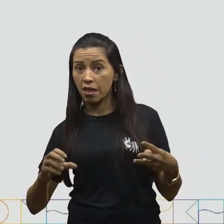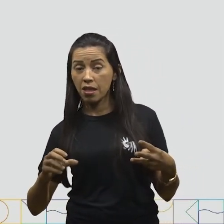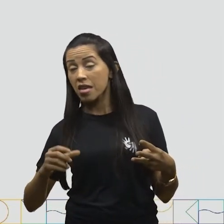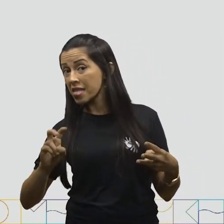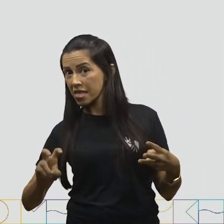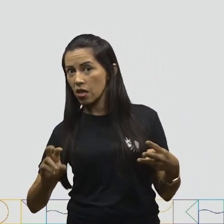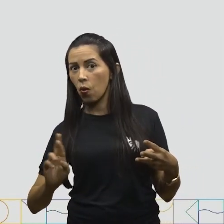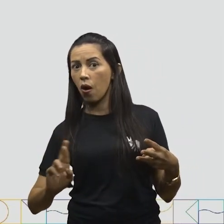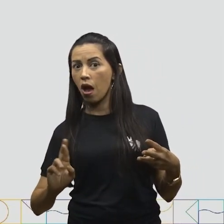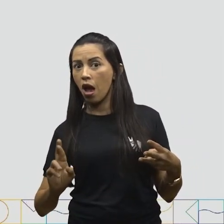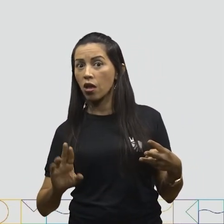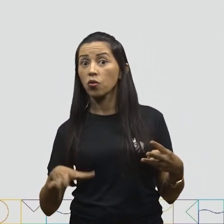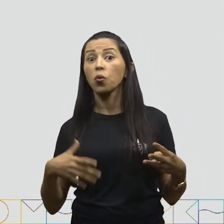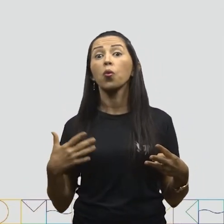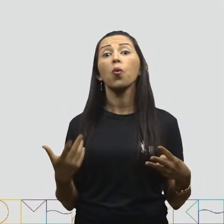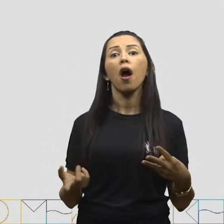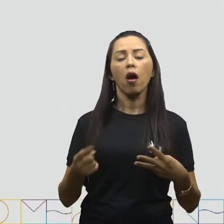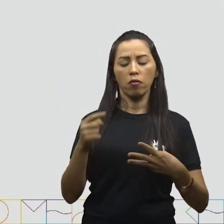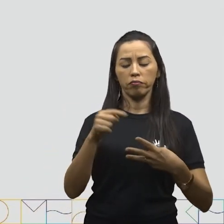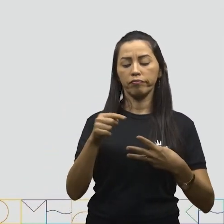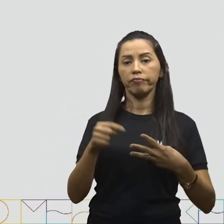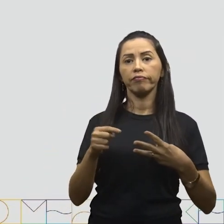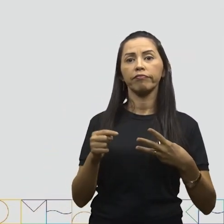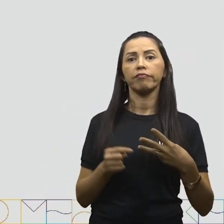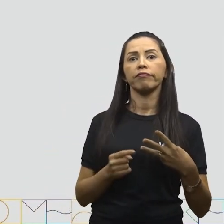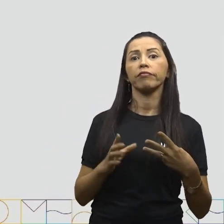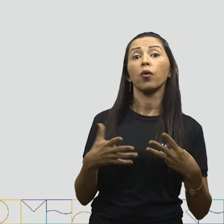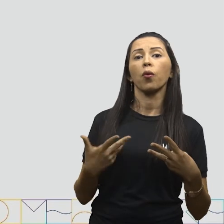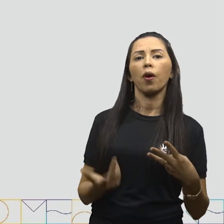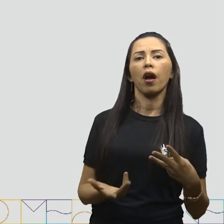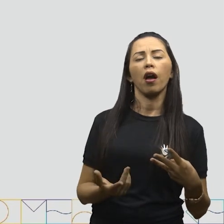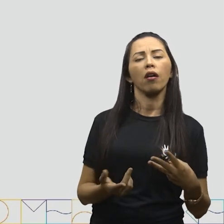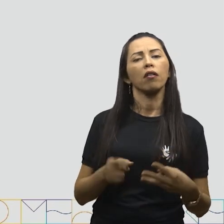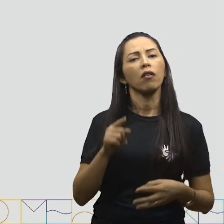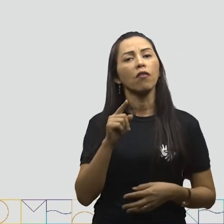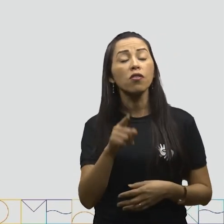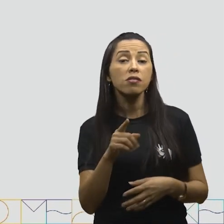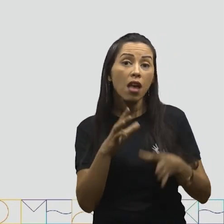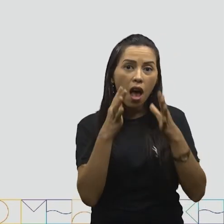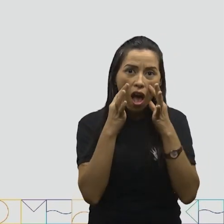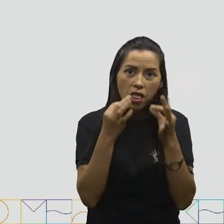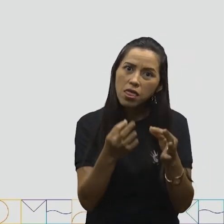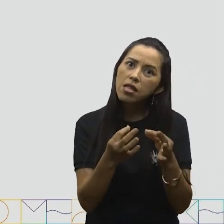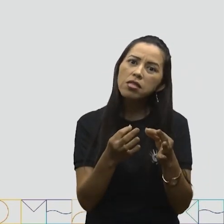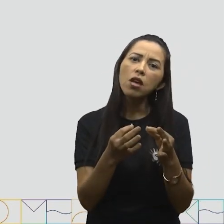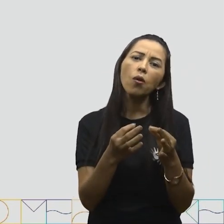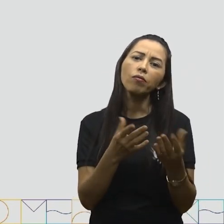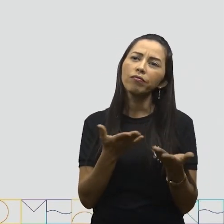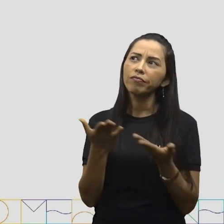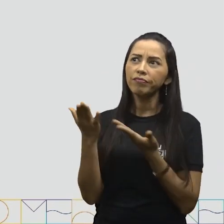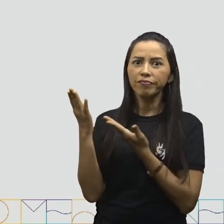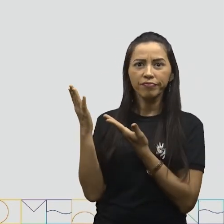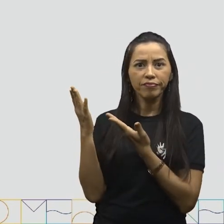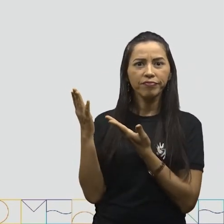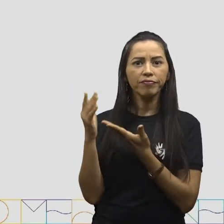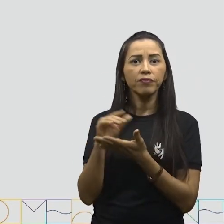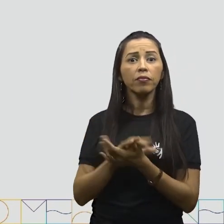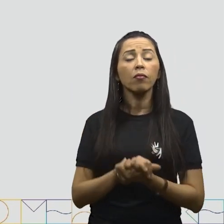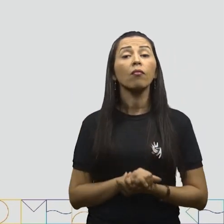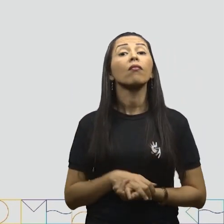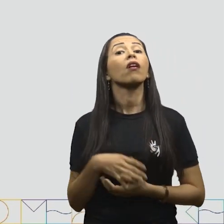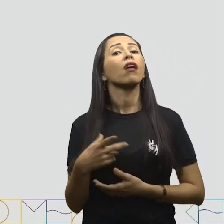cédula de 5 reais. Para fazer essa questão, basta você ter atenção. Então, vamos lá?